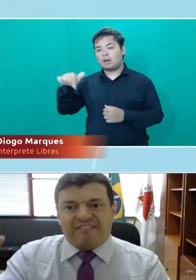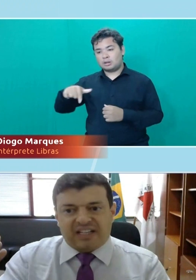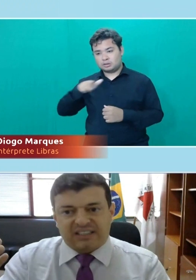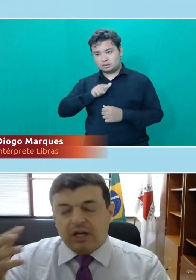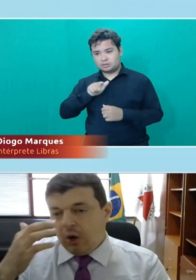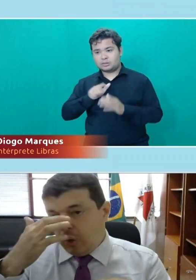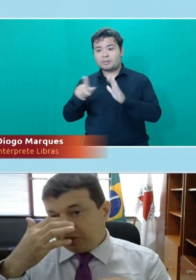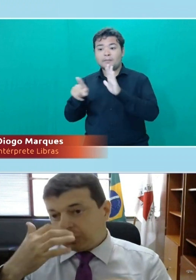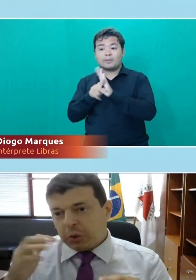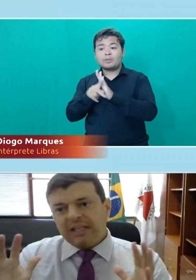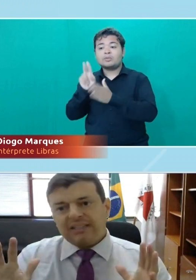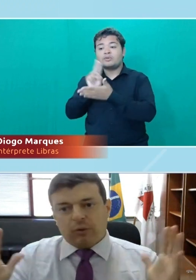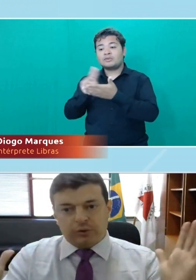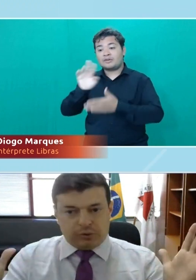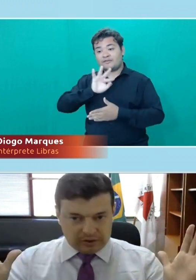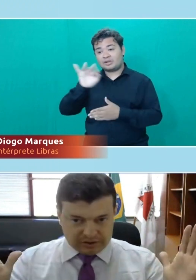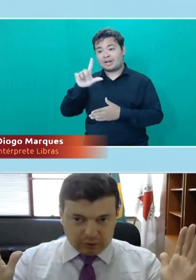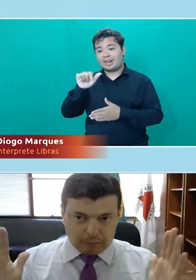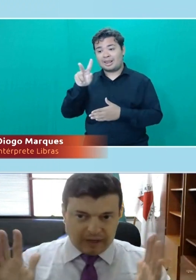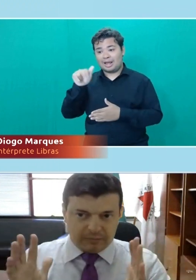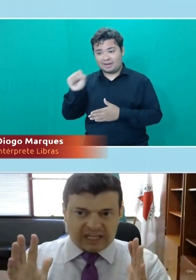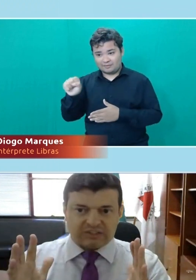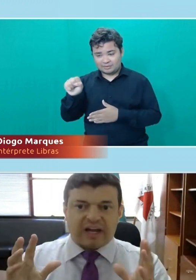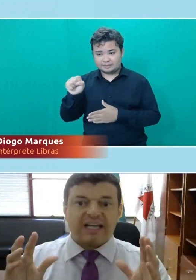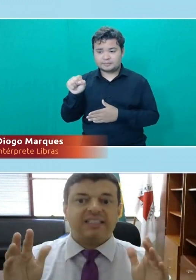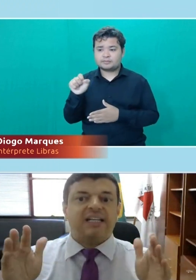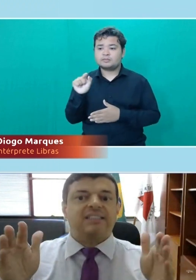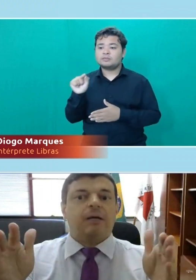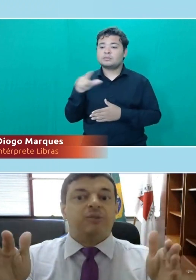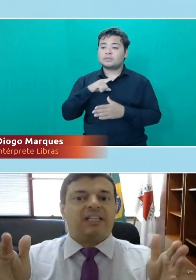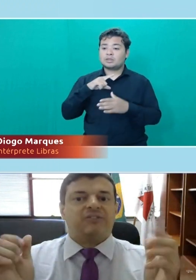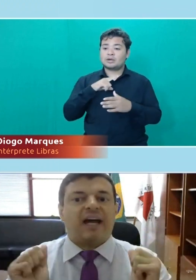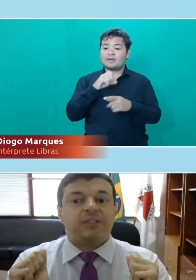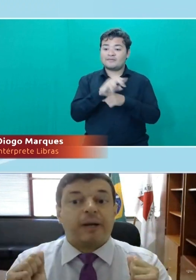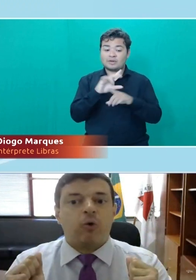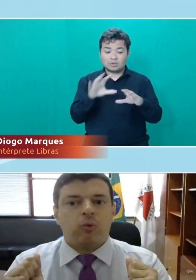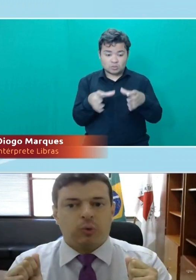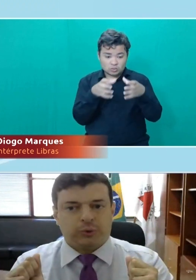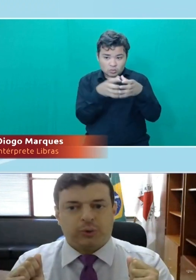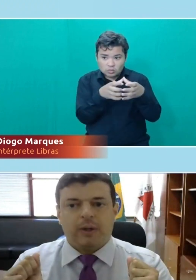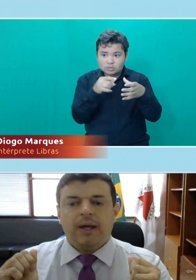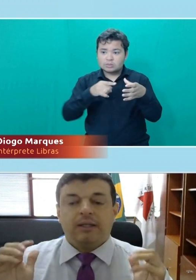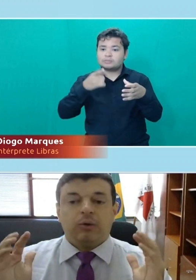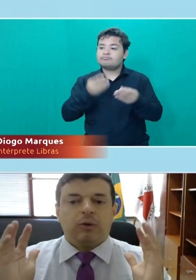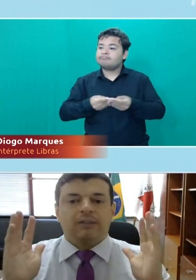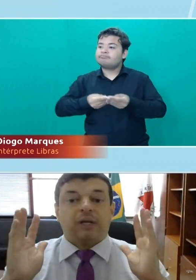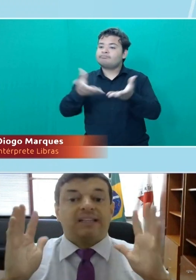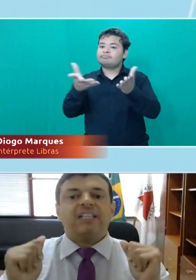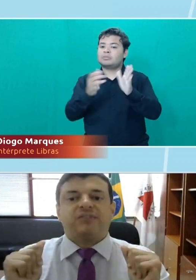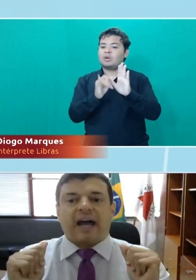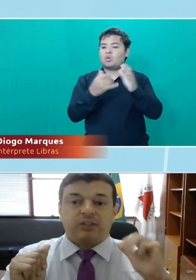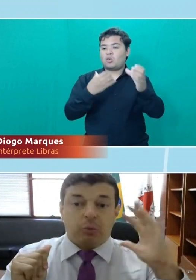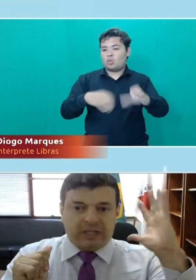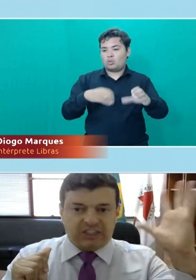Federal de Láfras, onde nós agrupamos as vagas e lançamos as vagas para concurso. Então, eu lanço lá 10 vagas, uma na